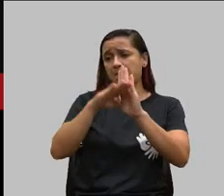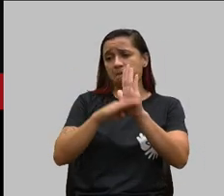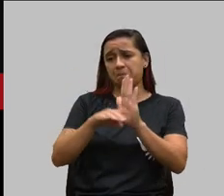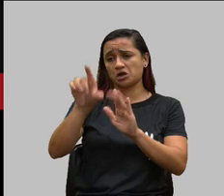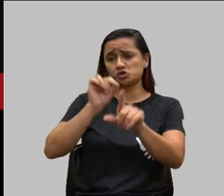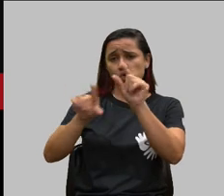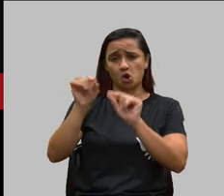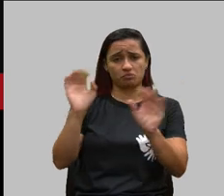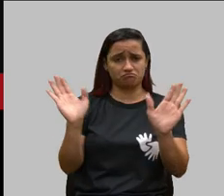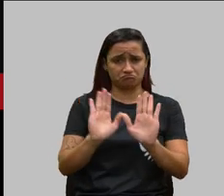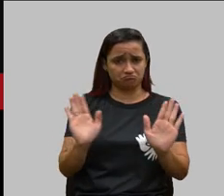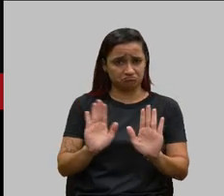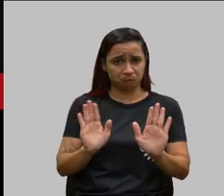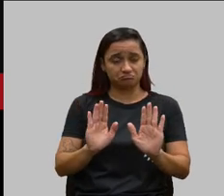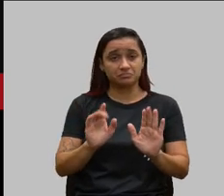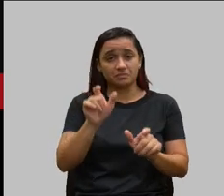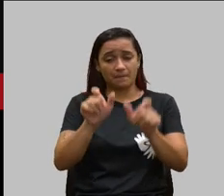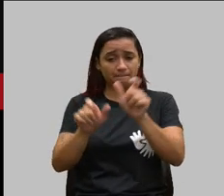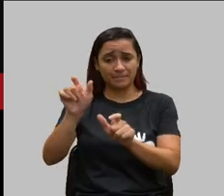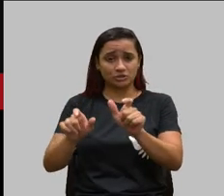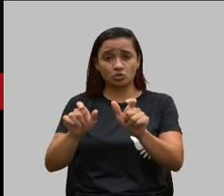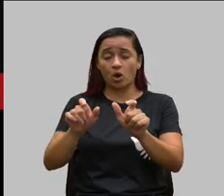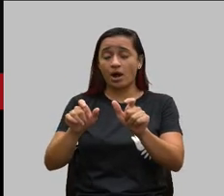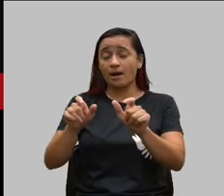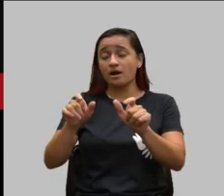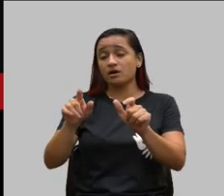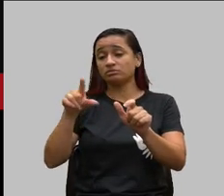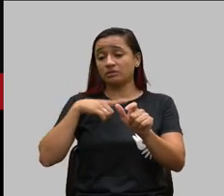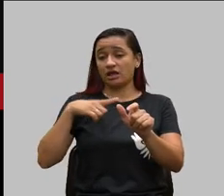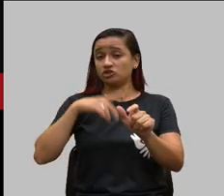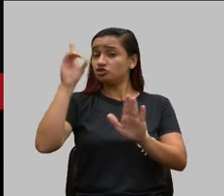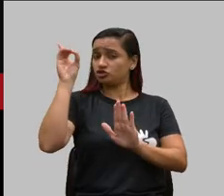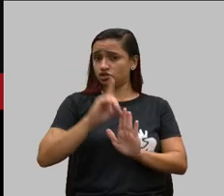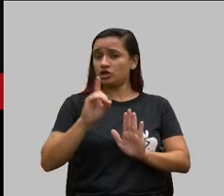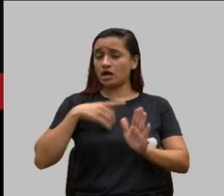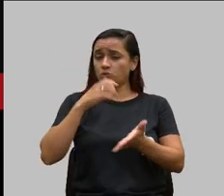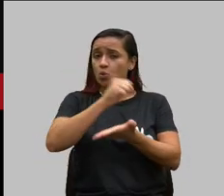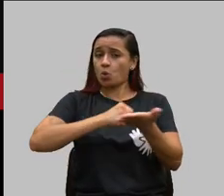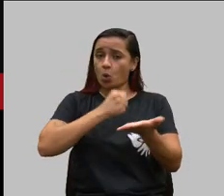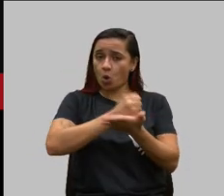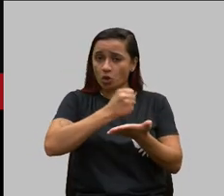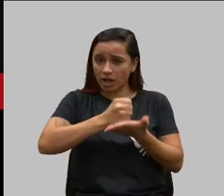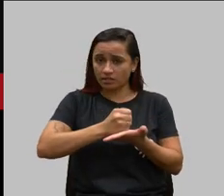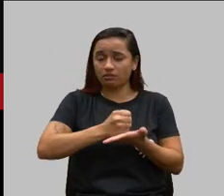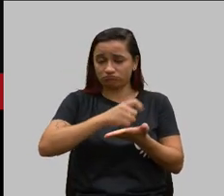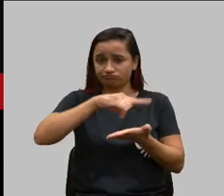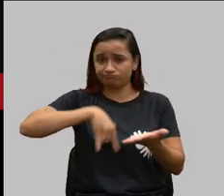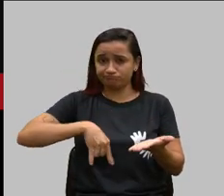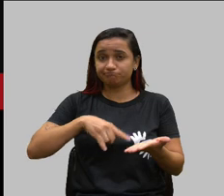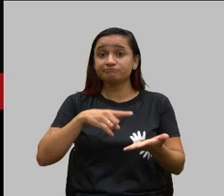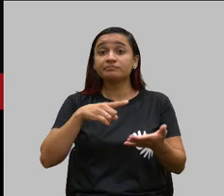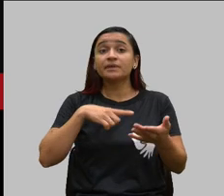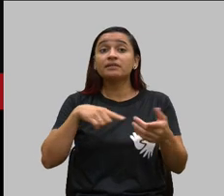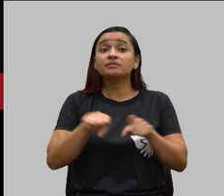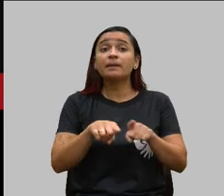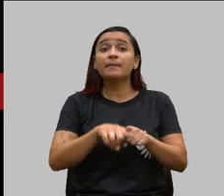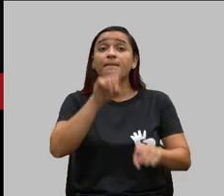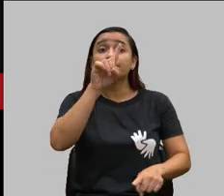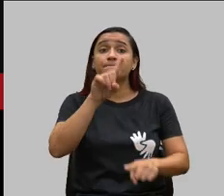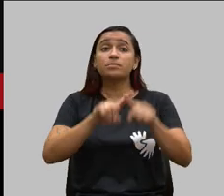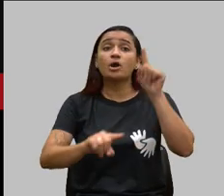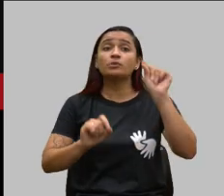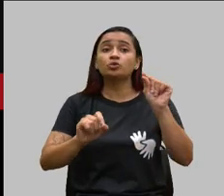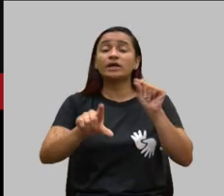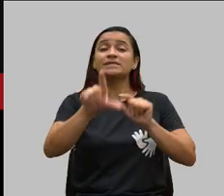vinculação à pessoa jurídica contratante para você contratar o plano e a gente proíbe a seleção de risco